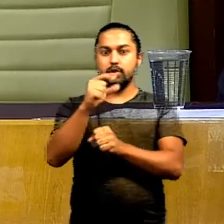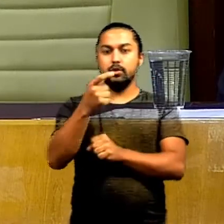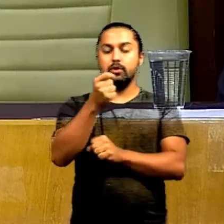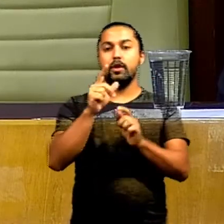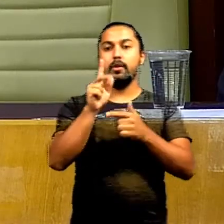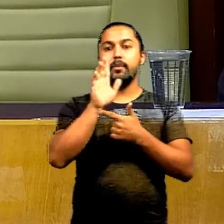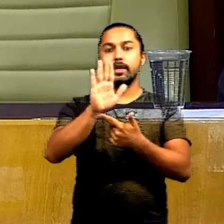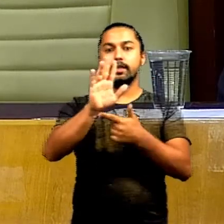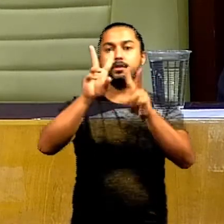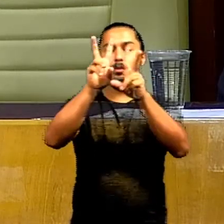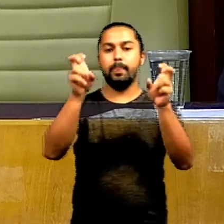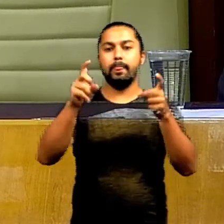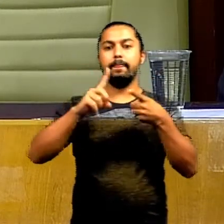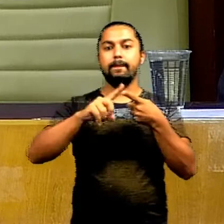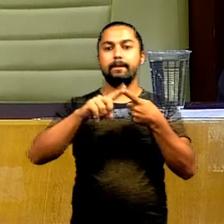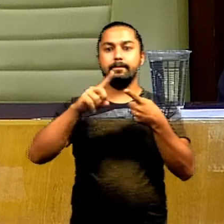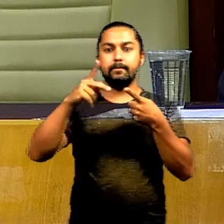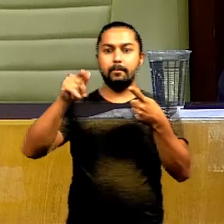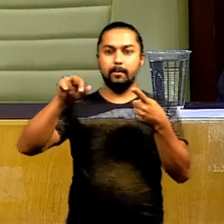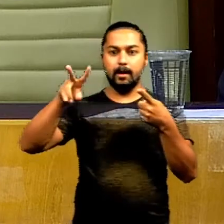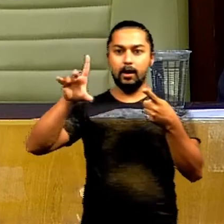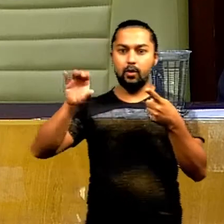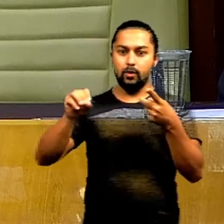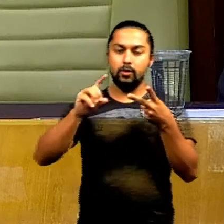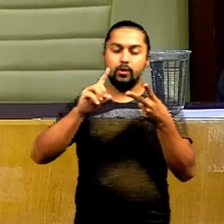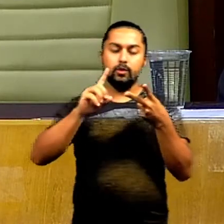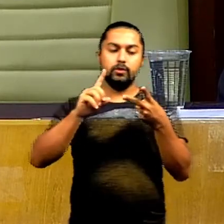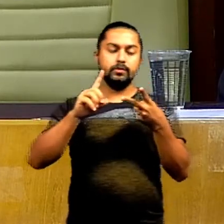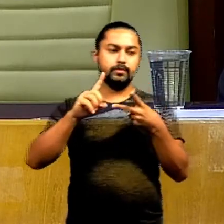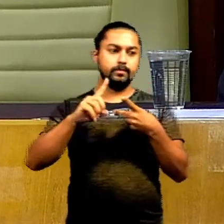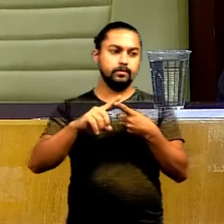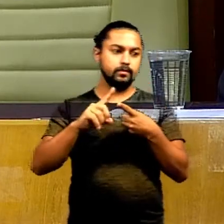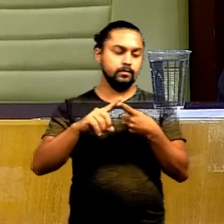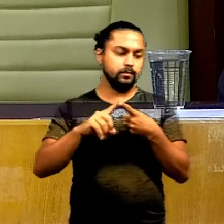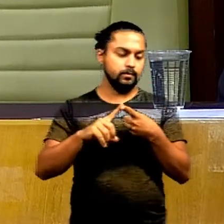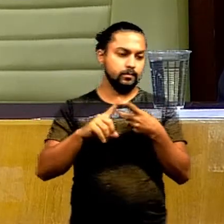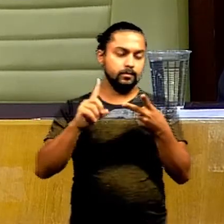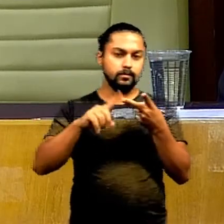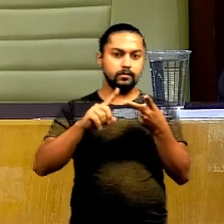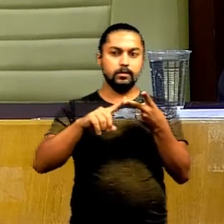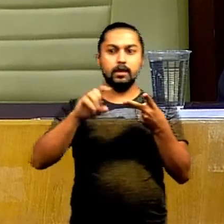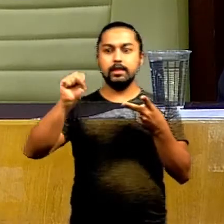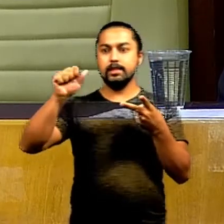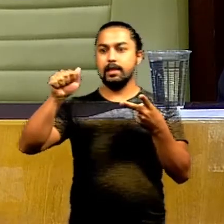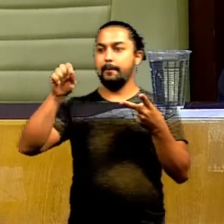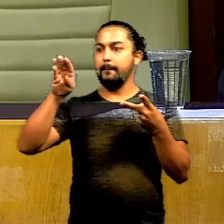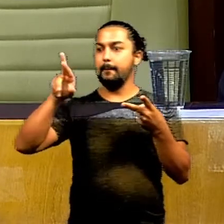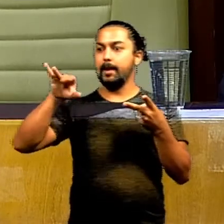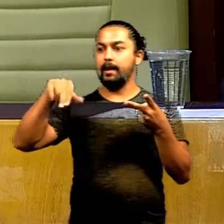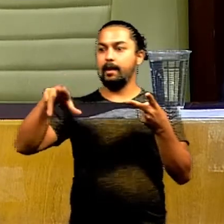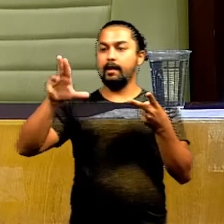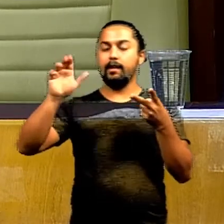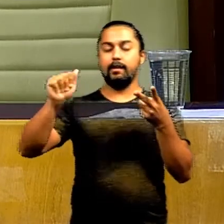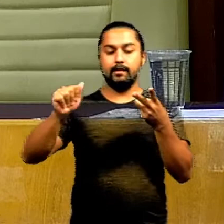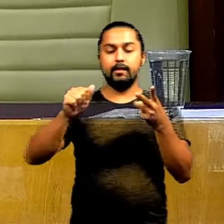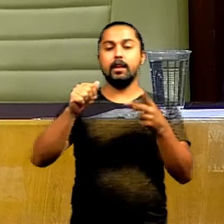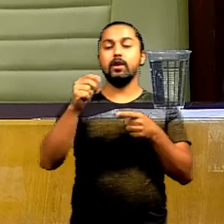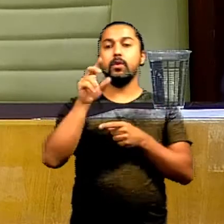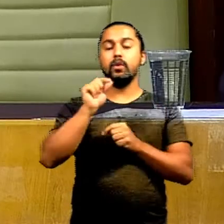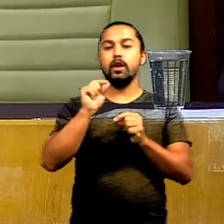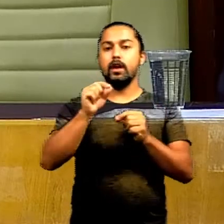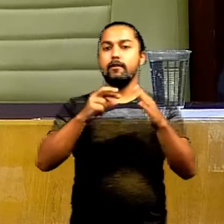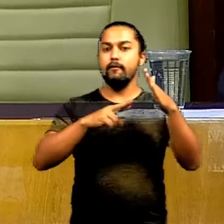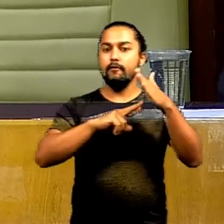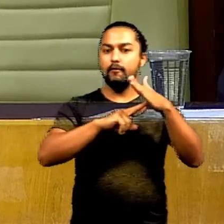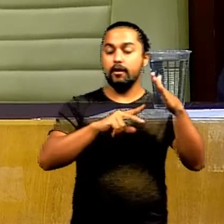Apresentaram matérias os seguintes vereadores. Paulinho Graus, requerimento endereçado a CINFRA, vereadora Sabrina Gacês, projeto de lei reconhece as